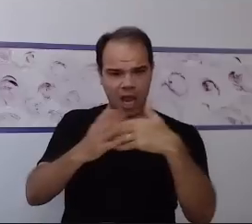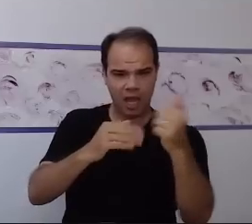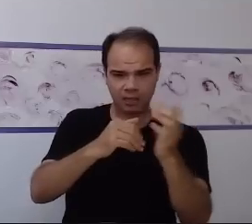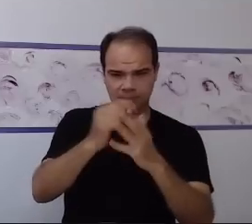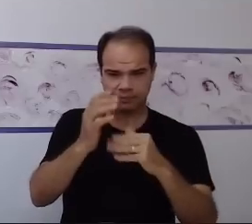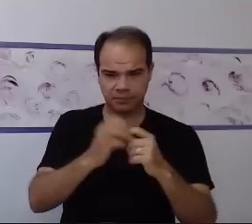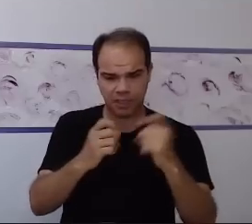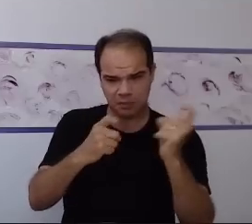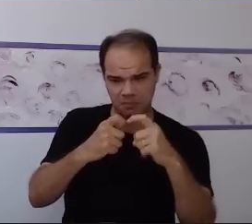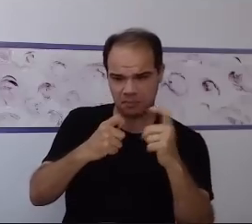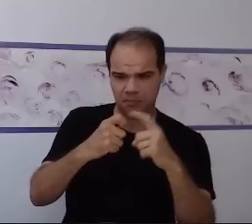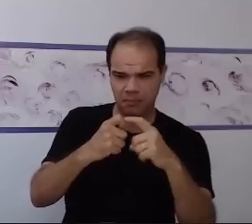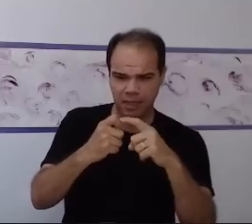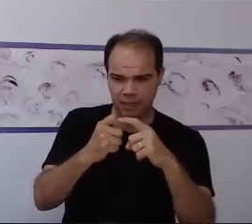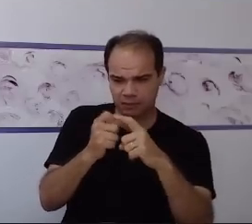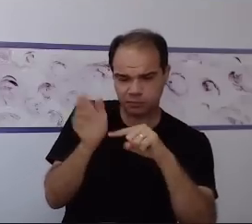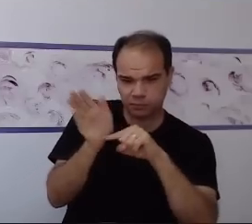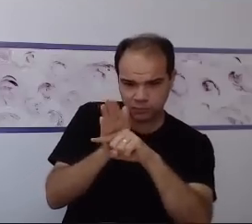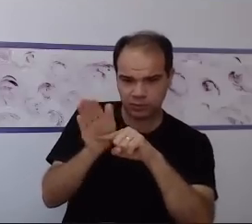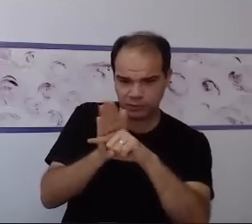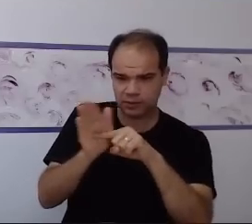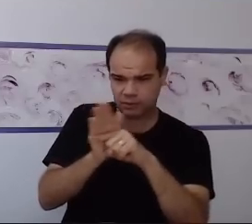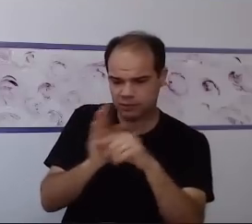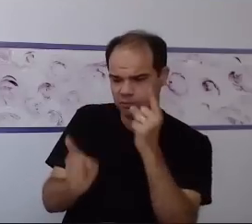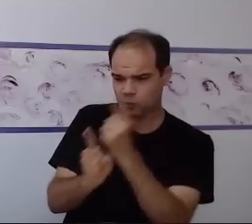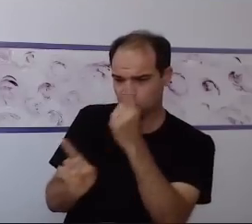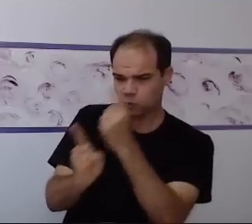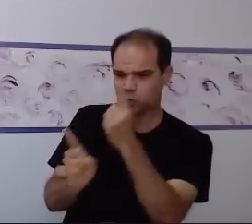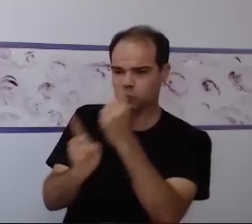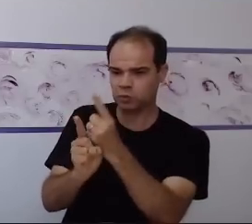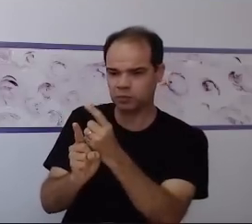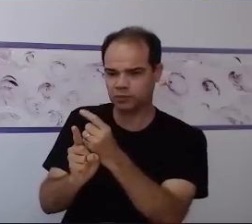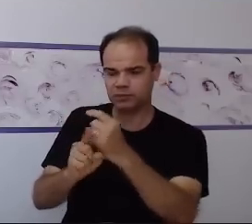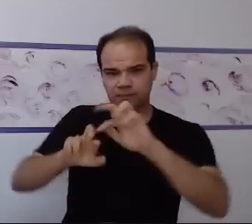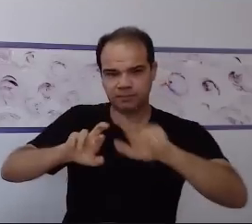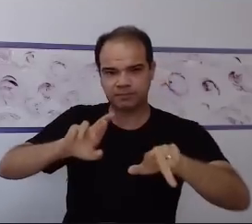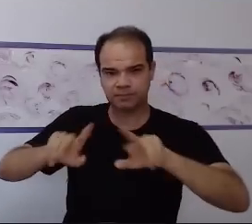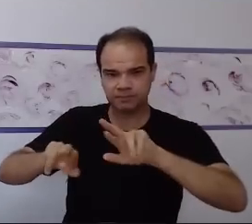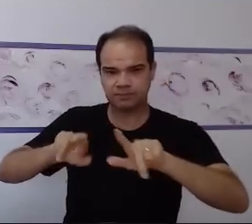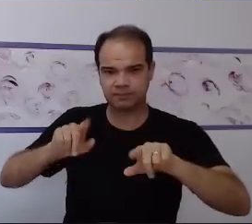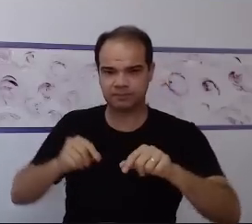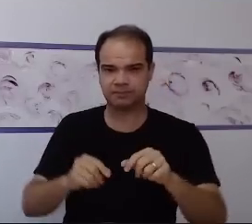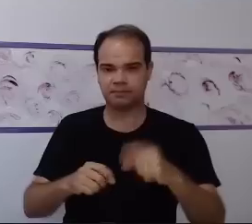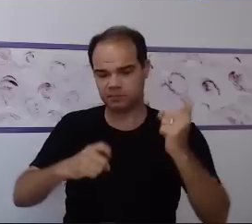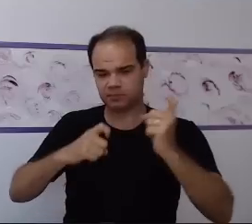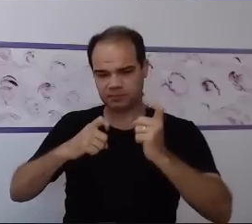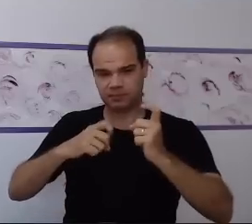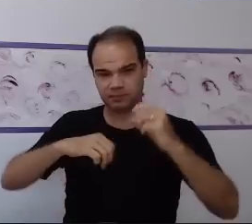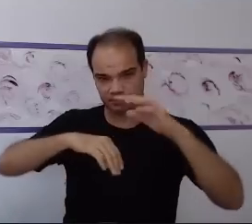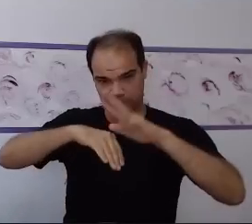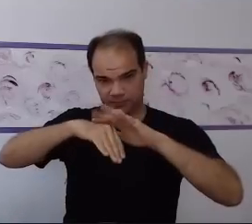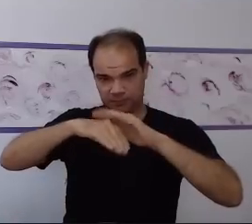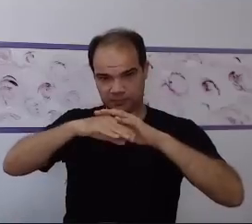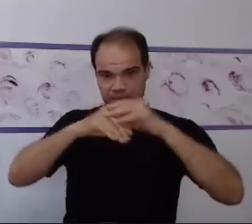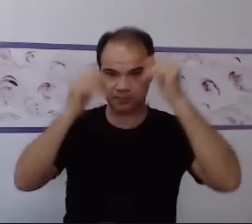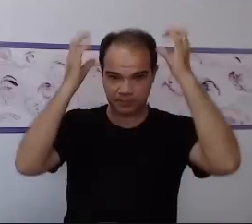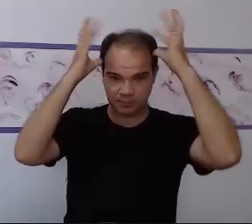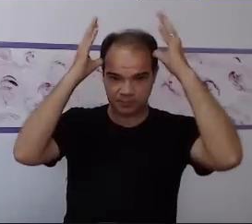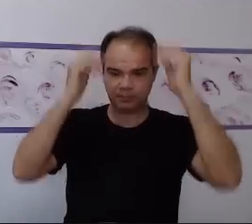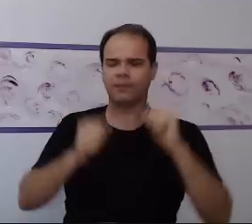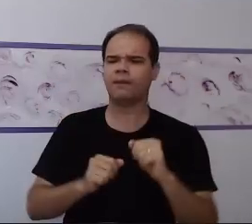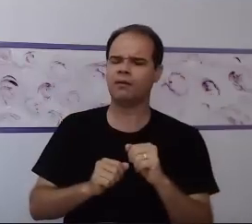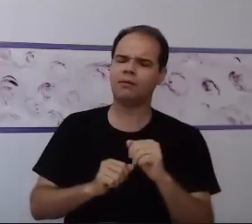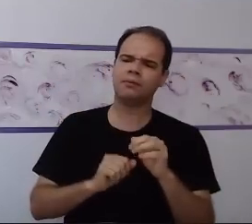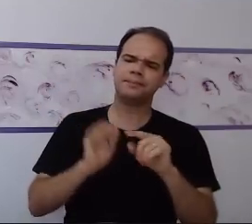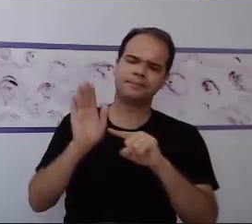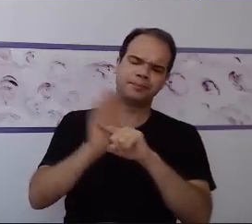toda a titulação dessas situações de transtornos e doenças mentais. Legal. Entendi. Vamos falar então um pouco sobre